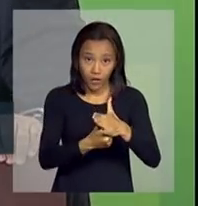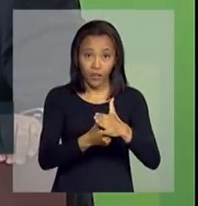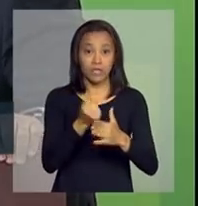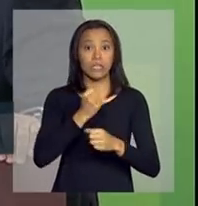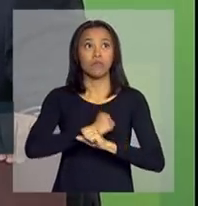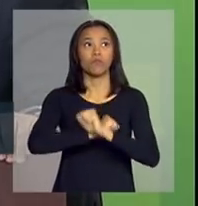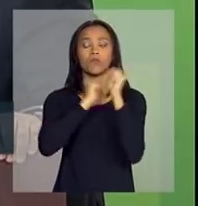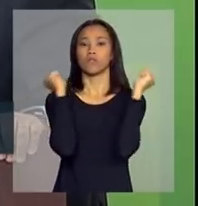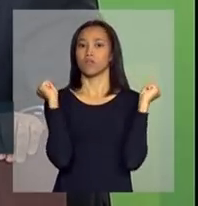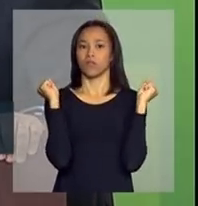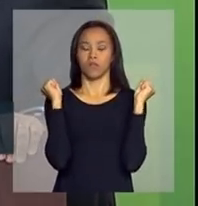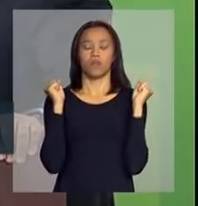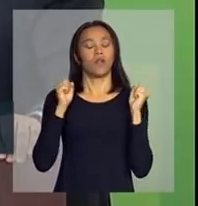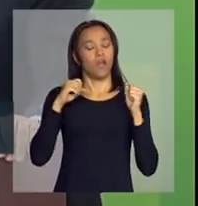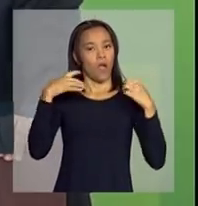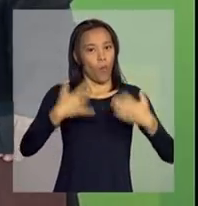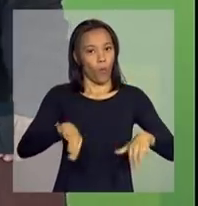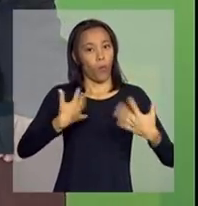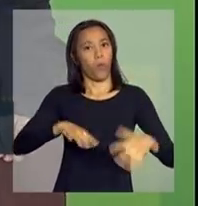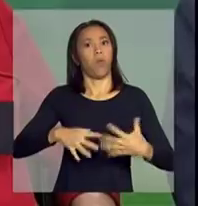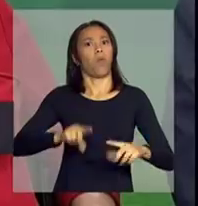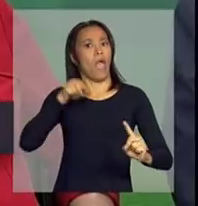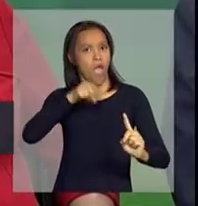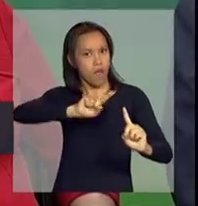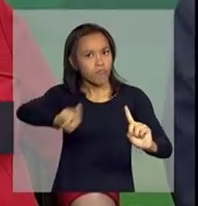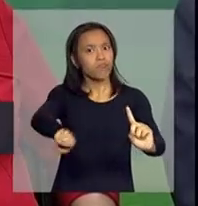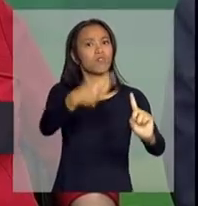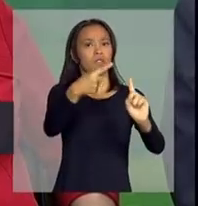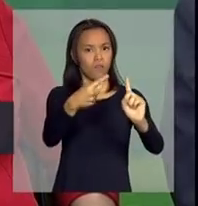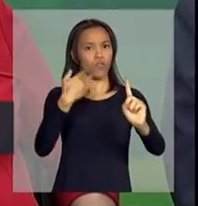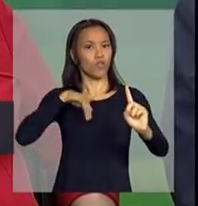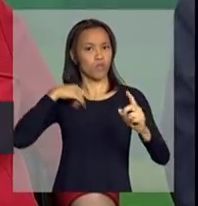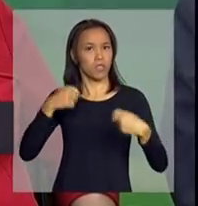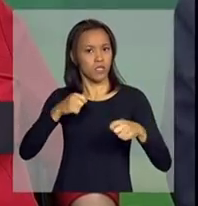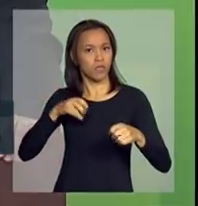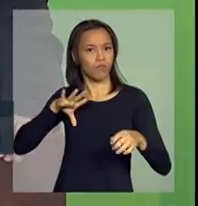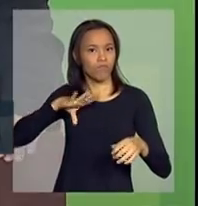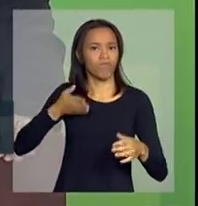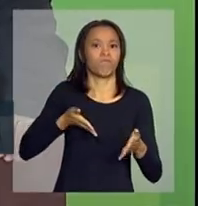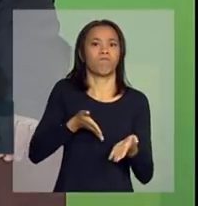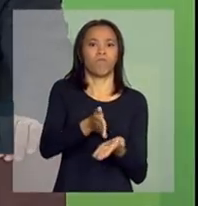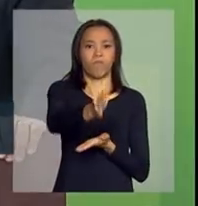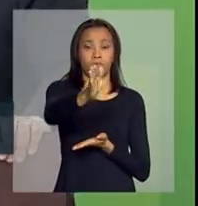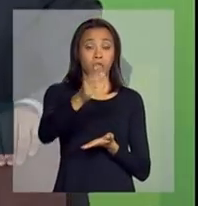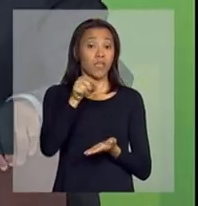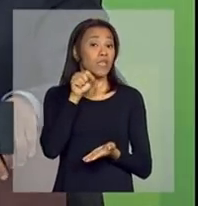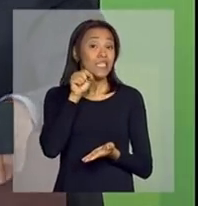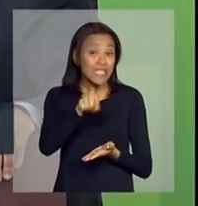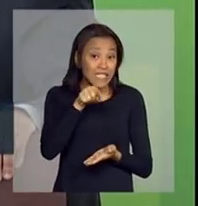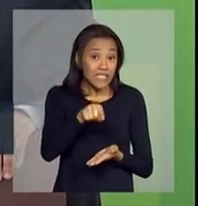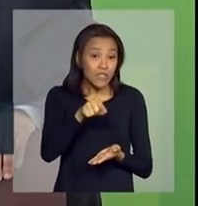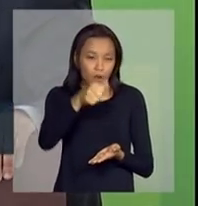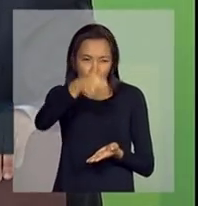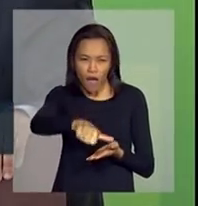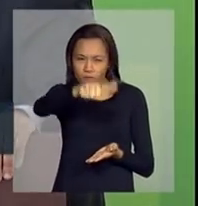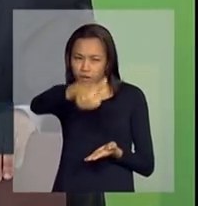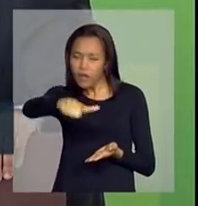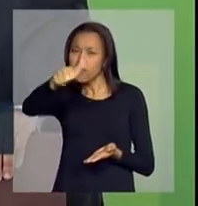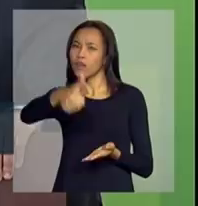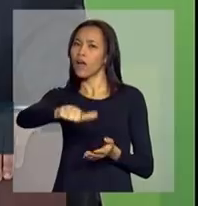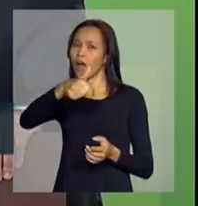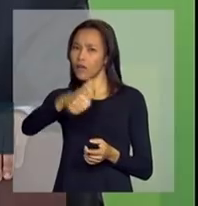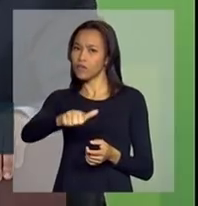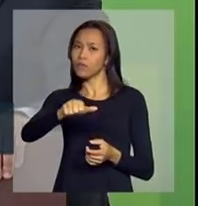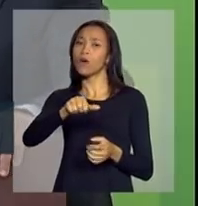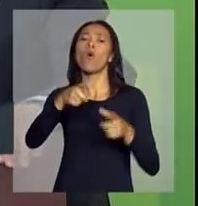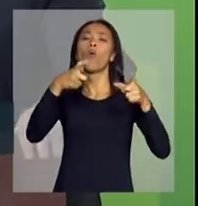é um primeiro grande desafio que nós temos que enfrentar. E o pior, que isto é medido na Praça de